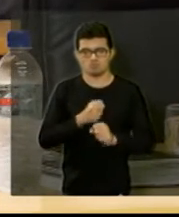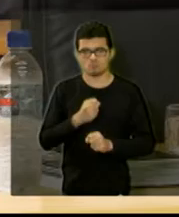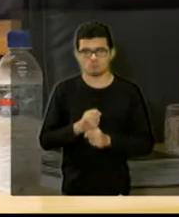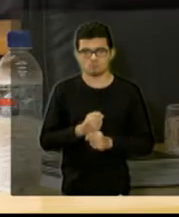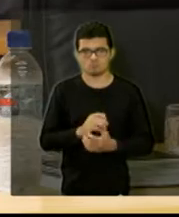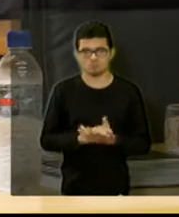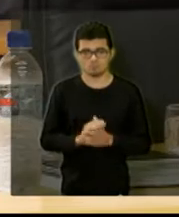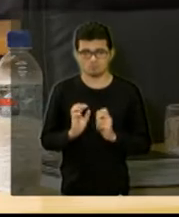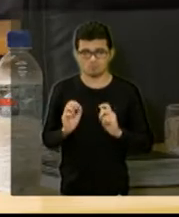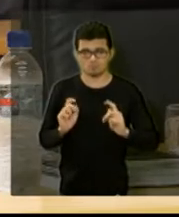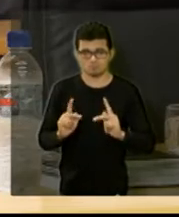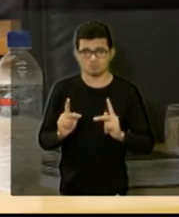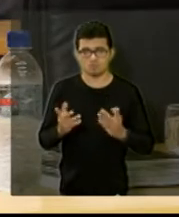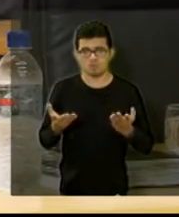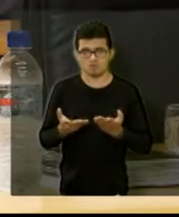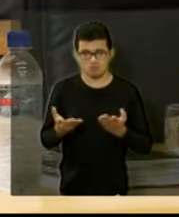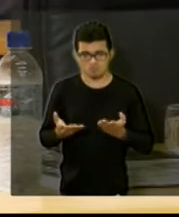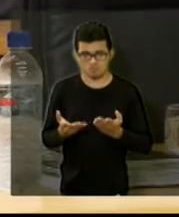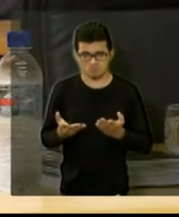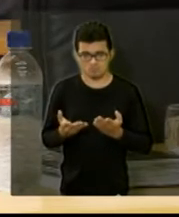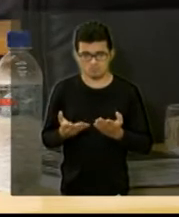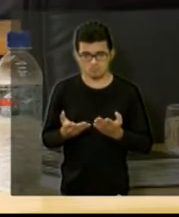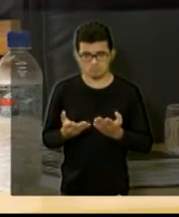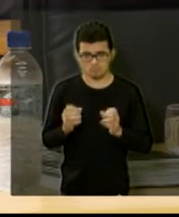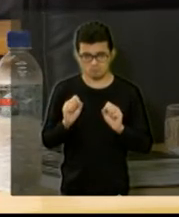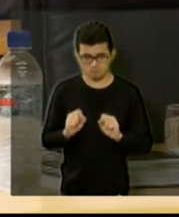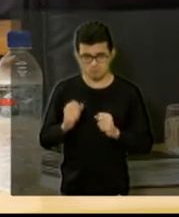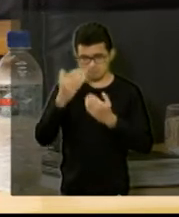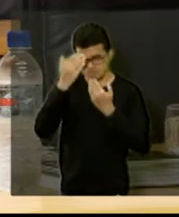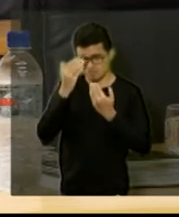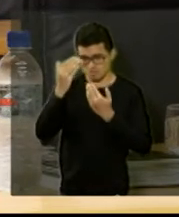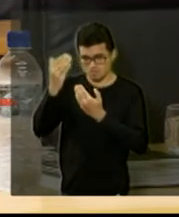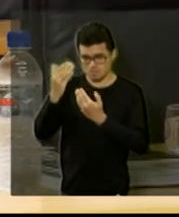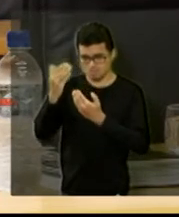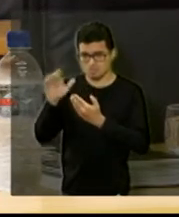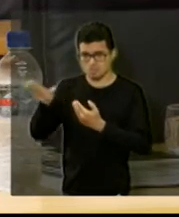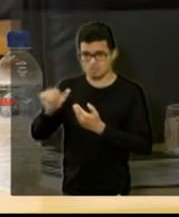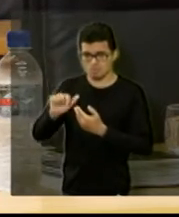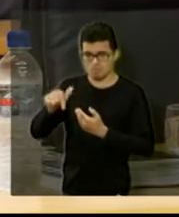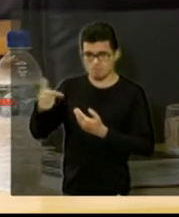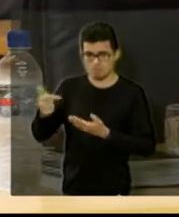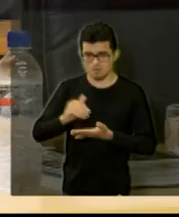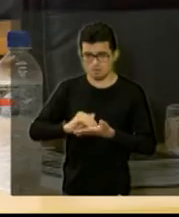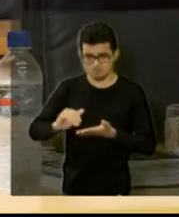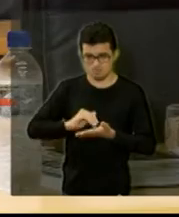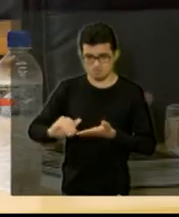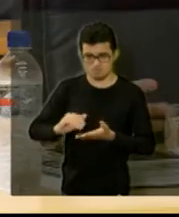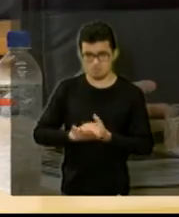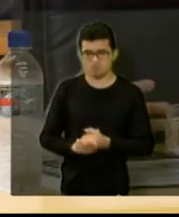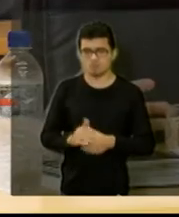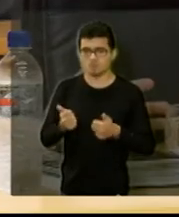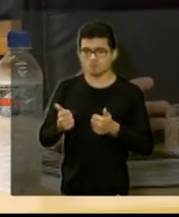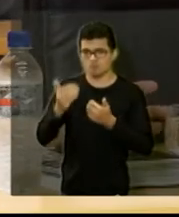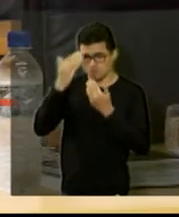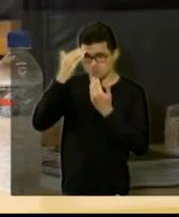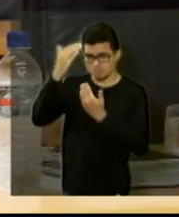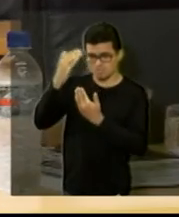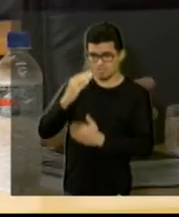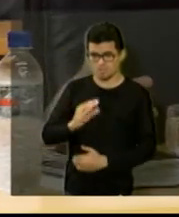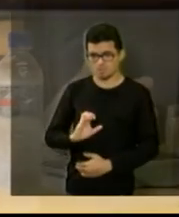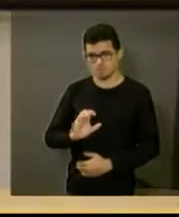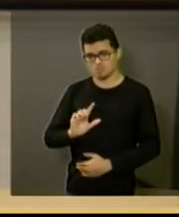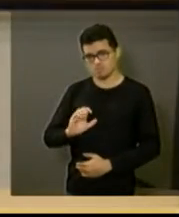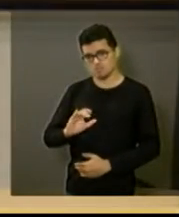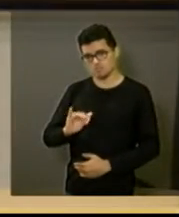bom, ok, eu acho que podemos agradecer e chamar a próxima secretaria. Então, Cecília, muito obrigado pela